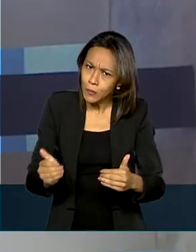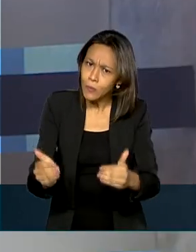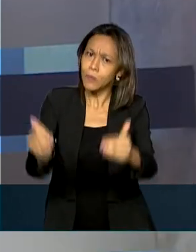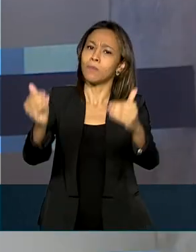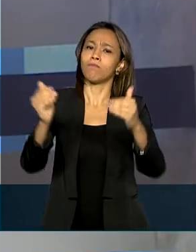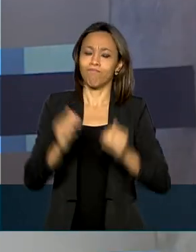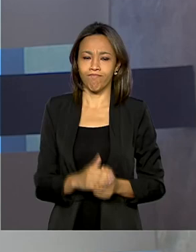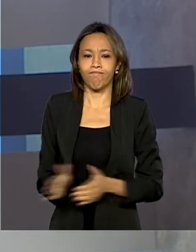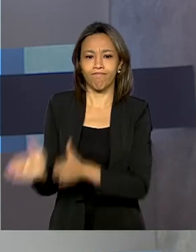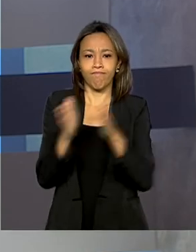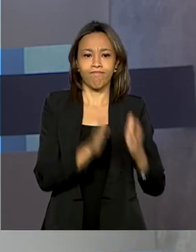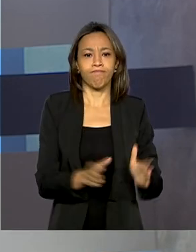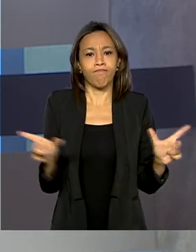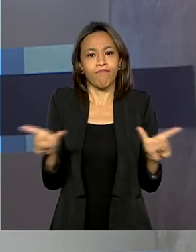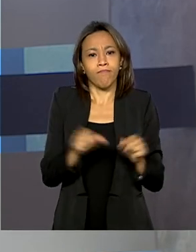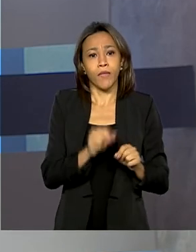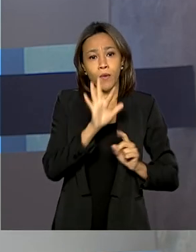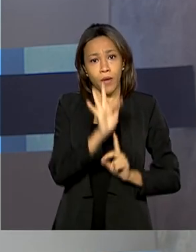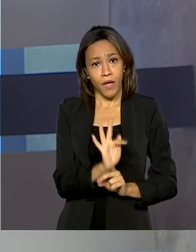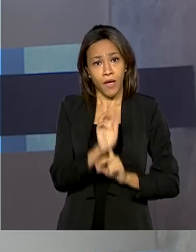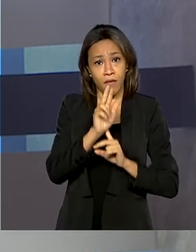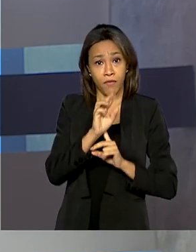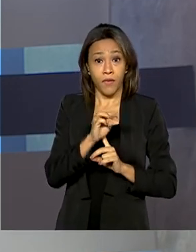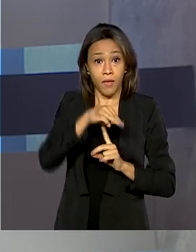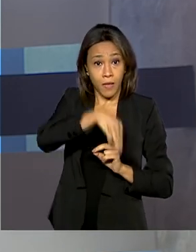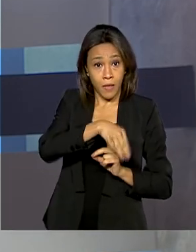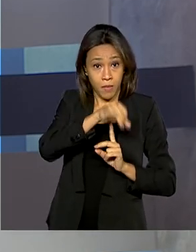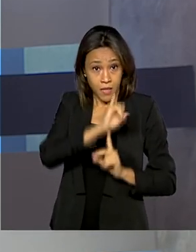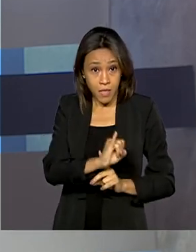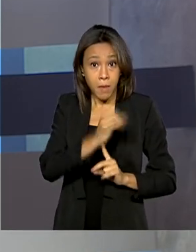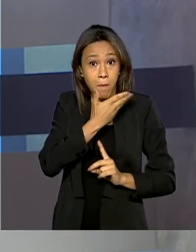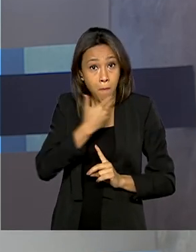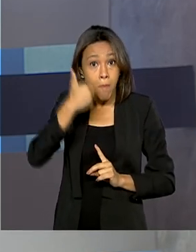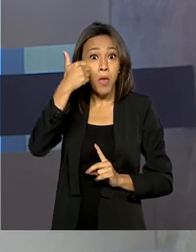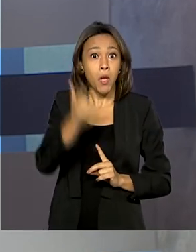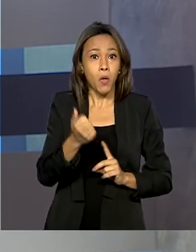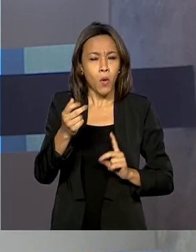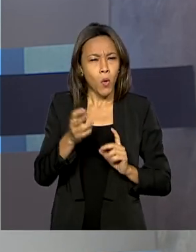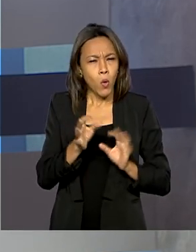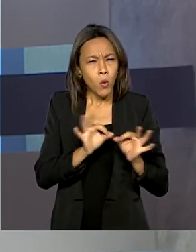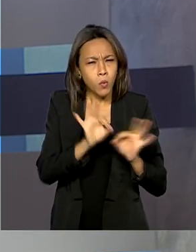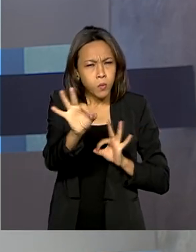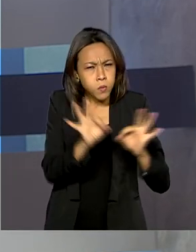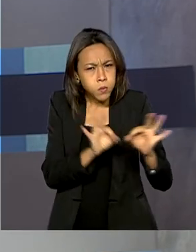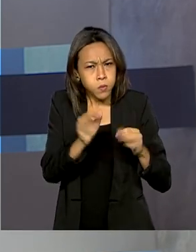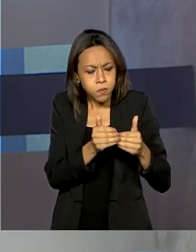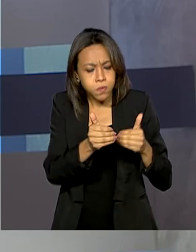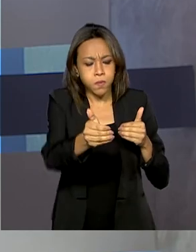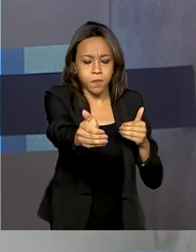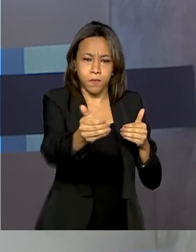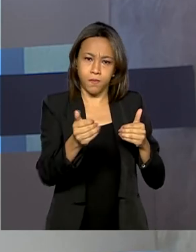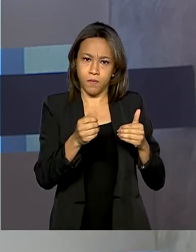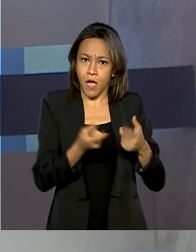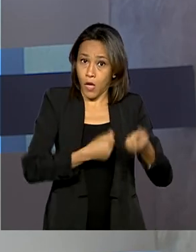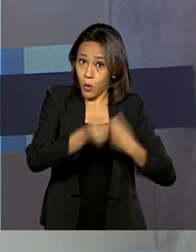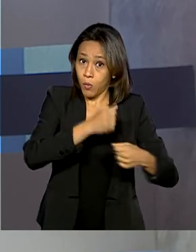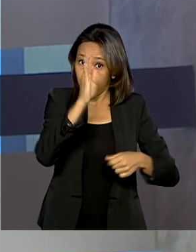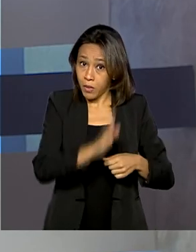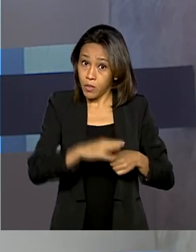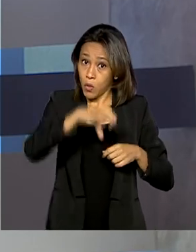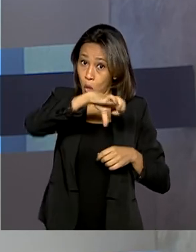E o Fundo Monetário Internacional melhorou as perspectivas para a economia brasileira este ano. De 9